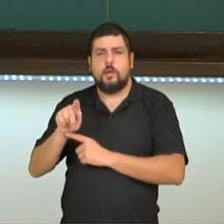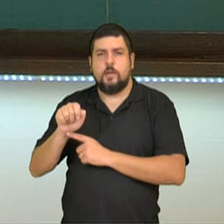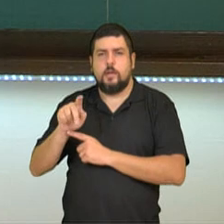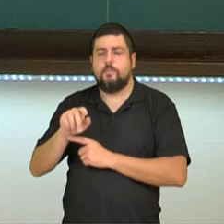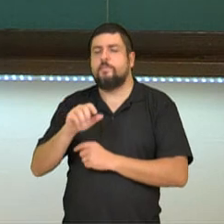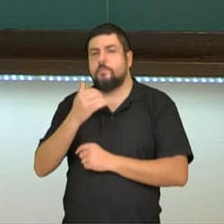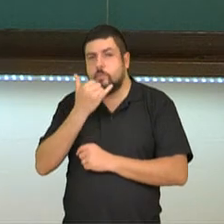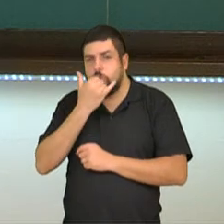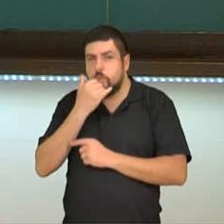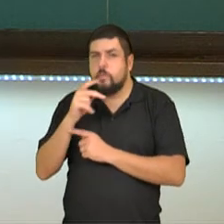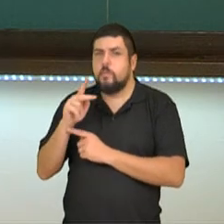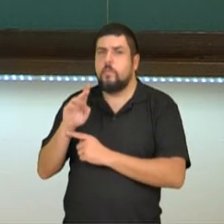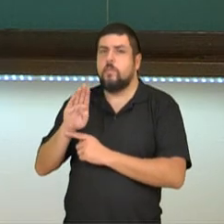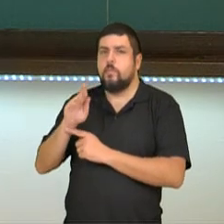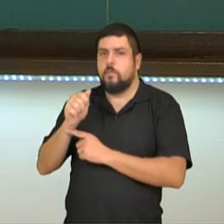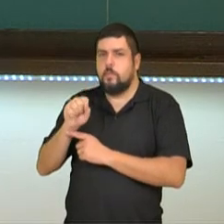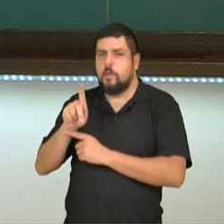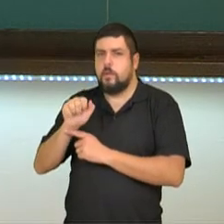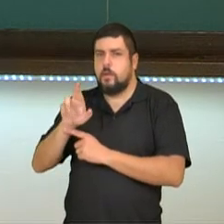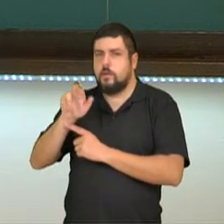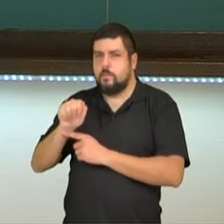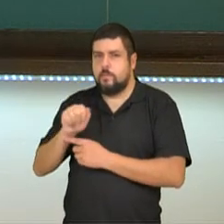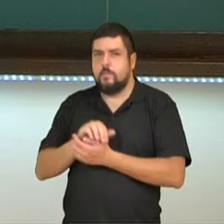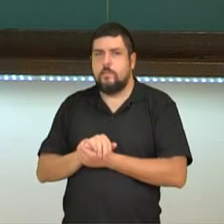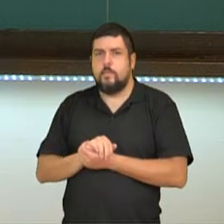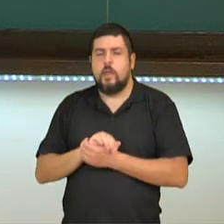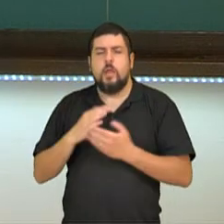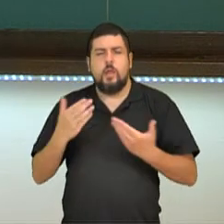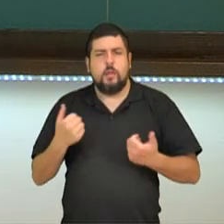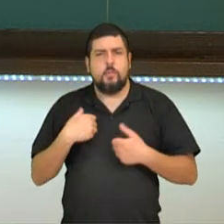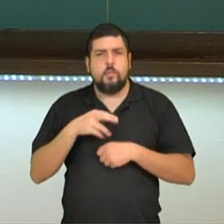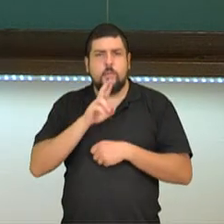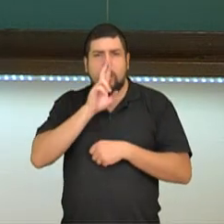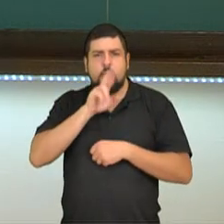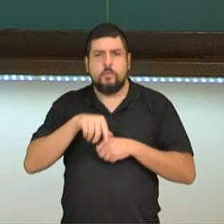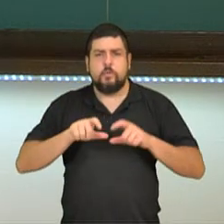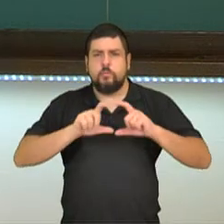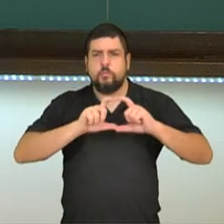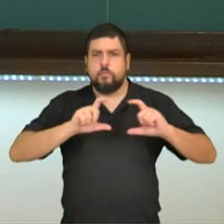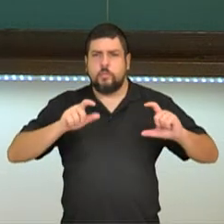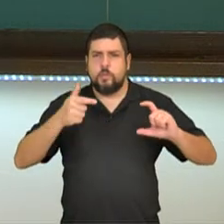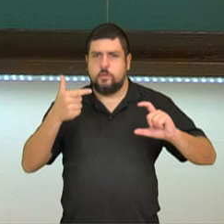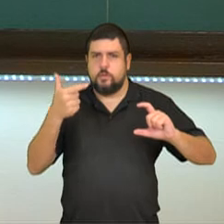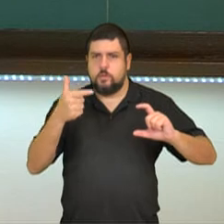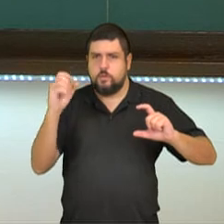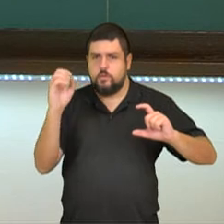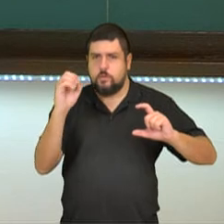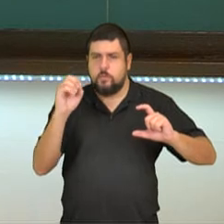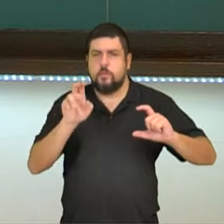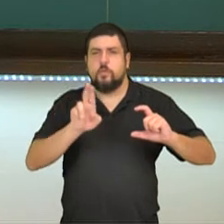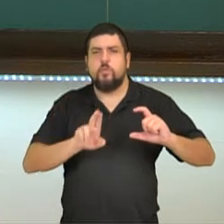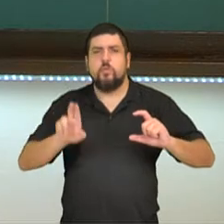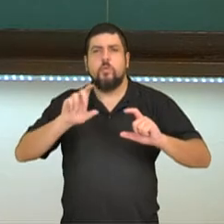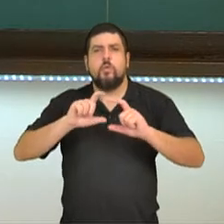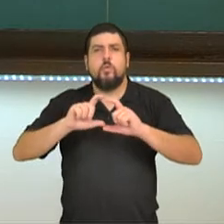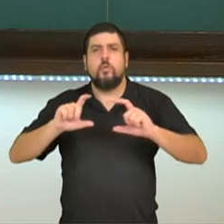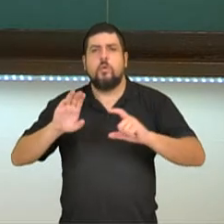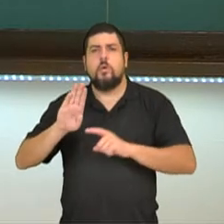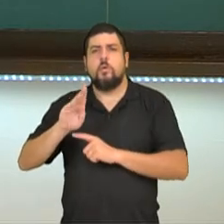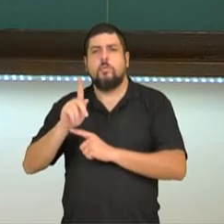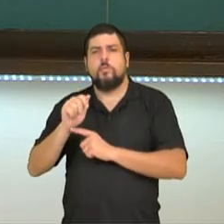encontrar as raízes, né? Para resolver uma equação no segundo grau nós aplicamos a fórmula de Bhaskara, tá?